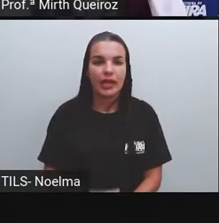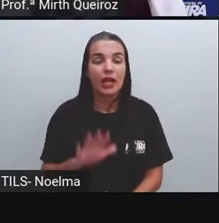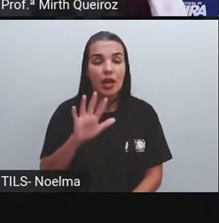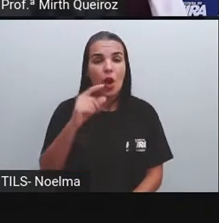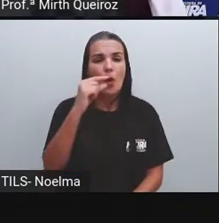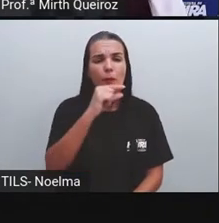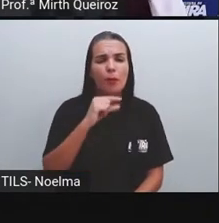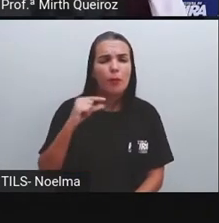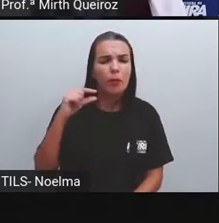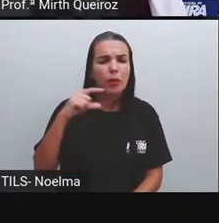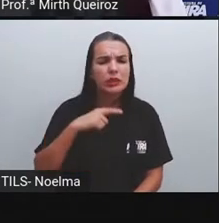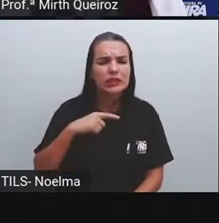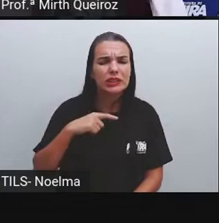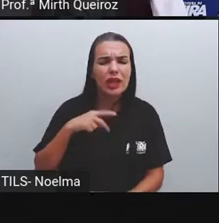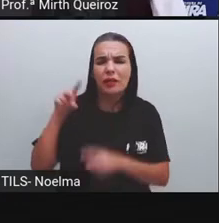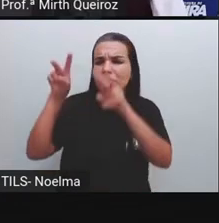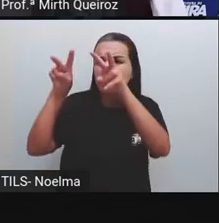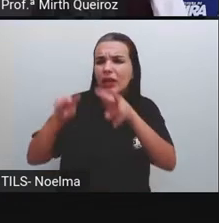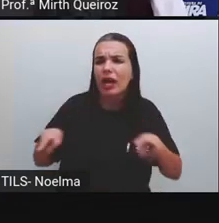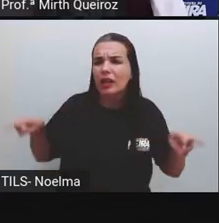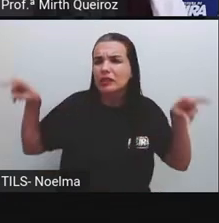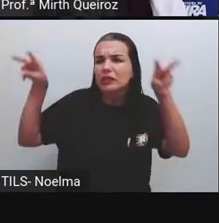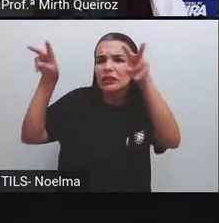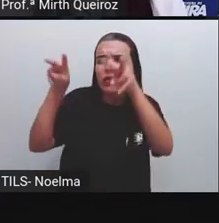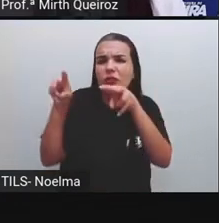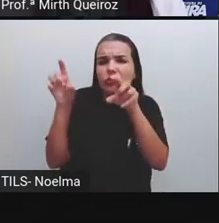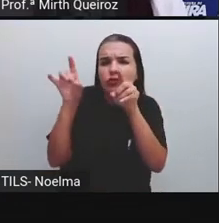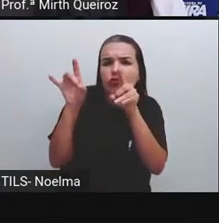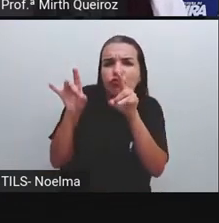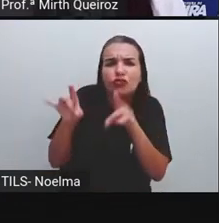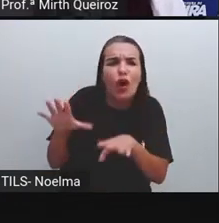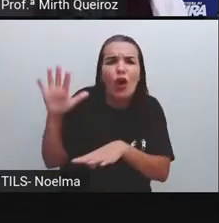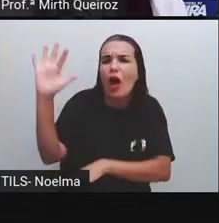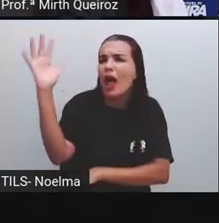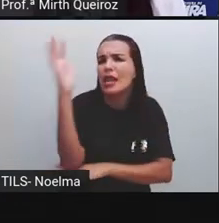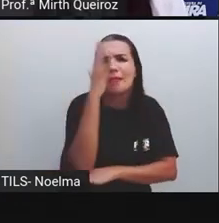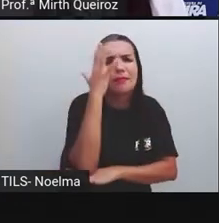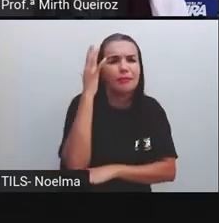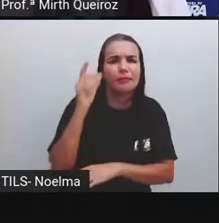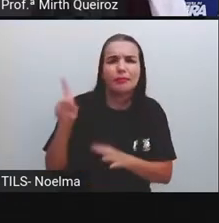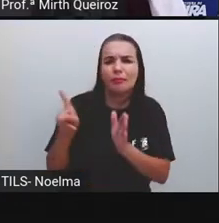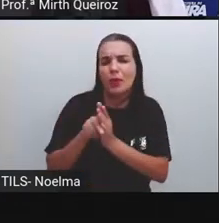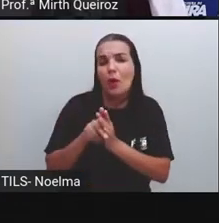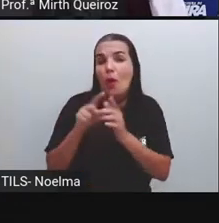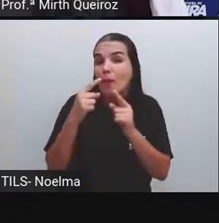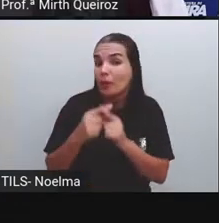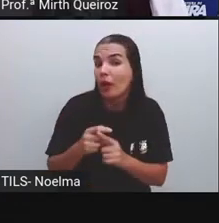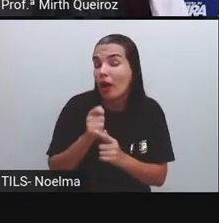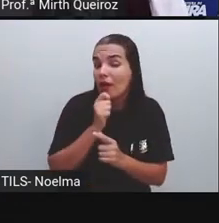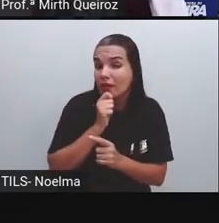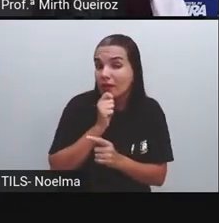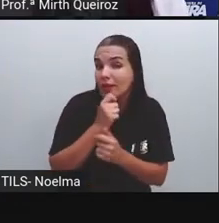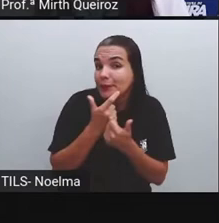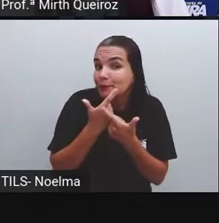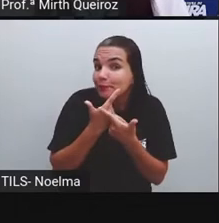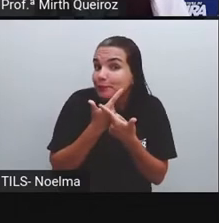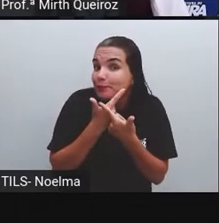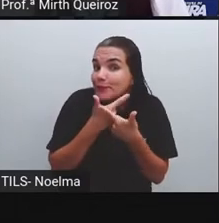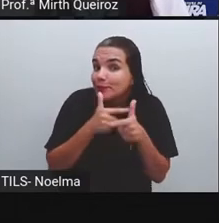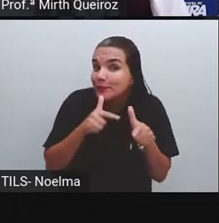Poucas são as paisagens com predomínio de elementos naturais no mundo, que ainda não foram, neste caso,